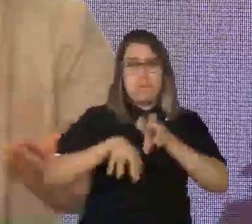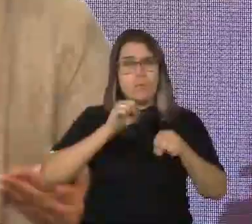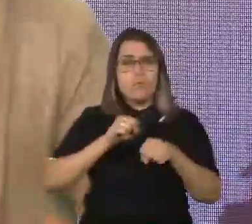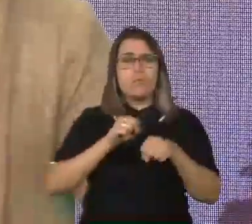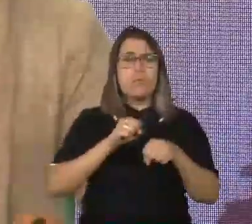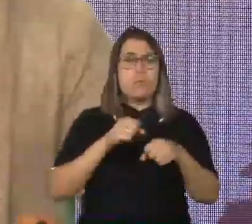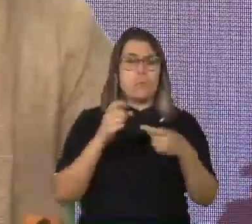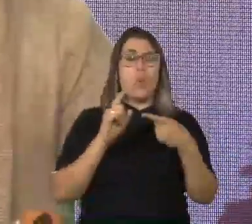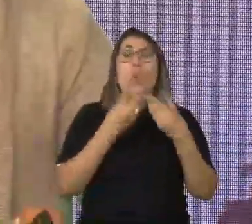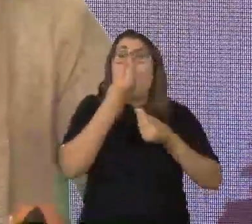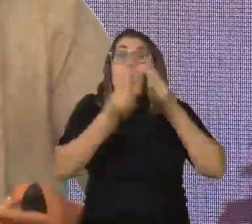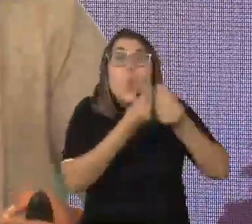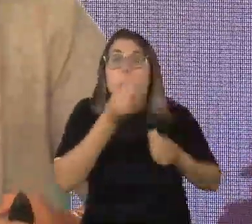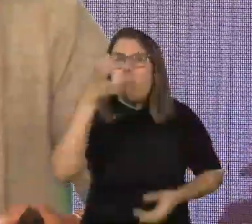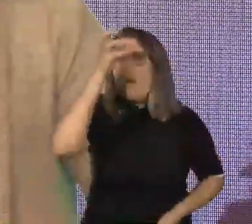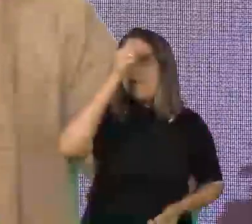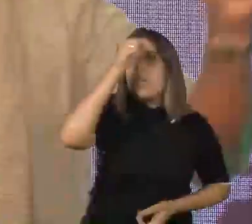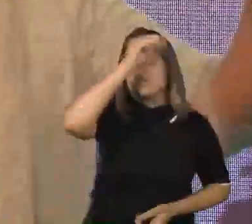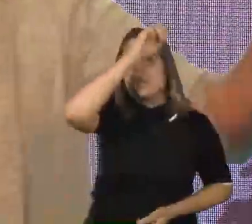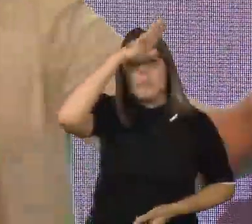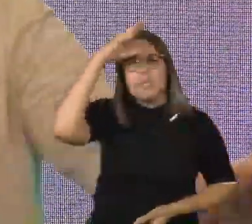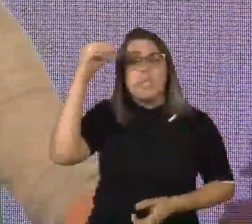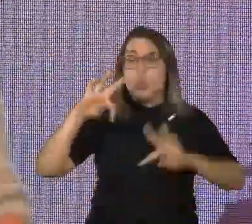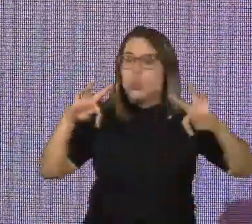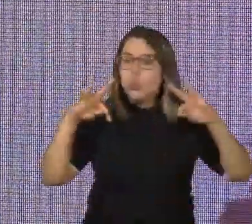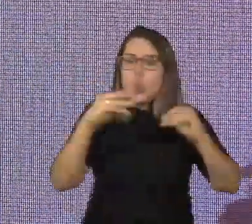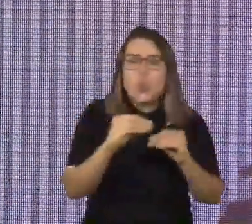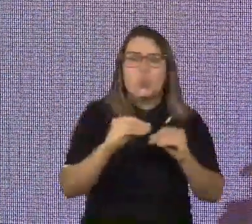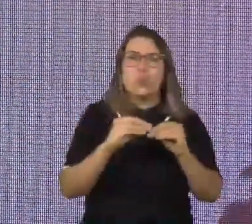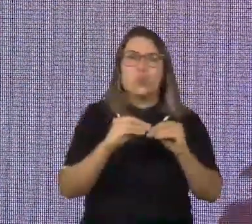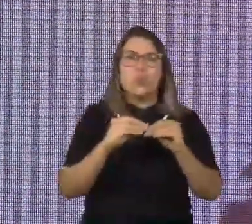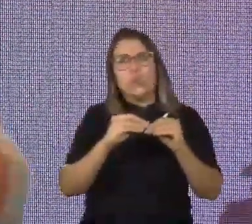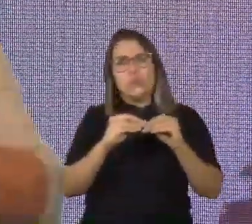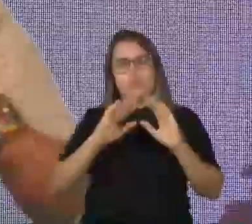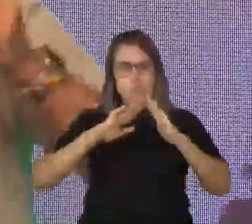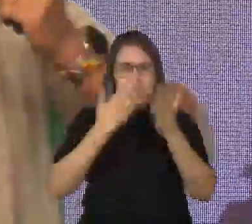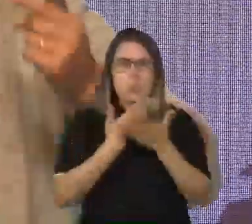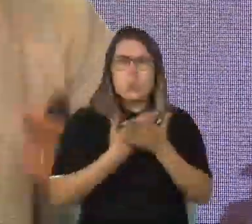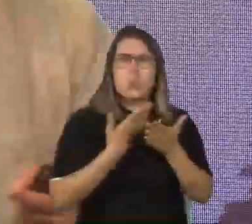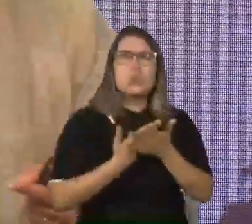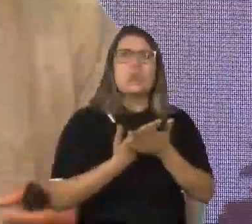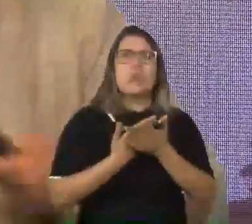processo da alfabetização, mas que se dá para todo o contexto de ensino escolar, por se tratar de